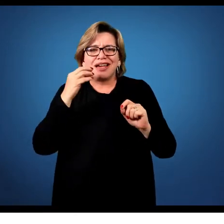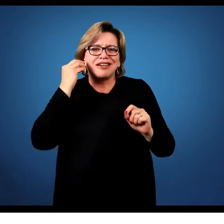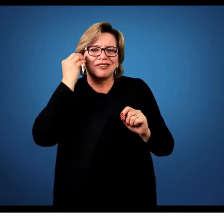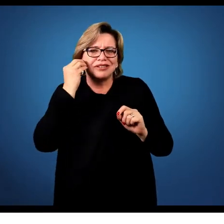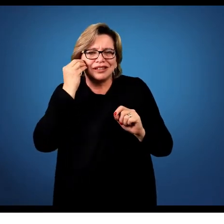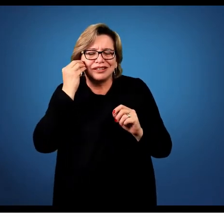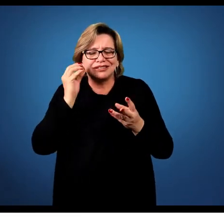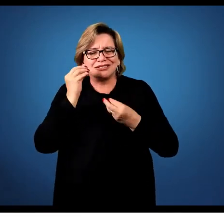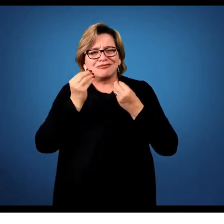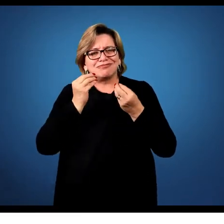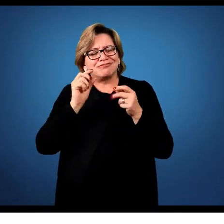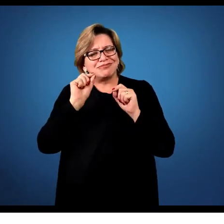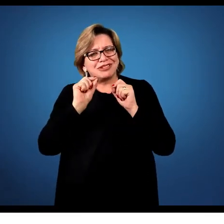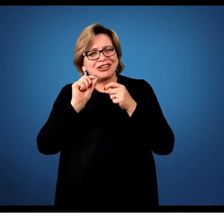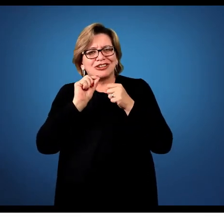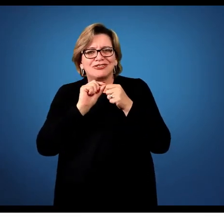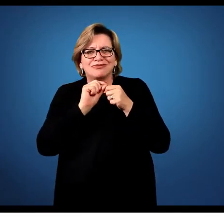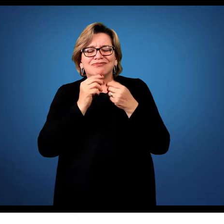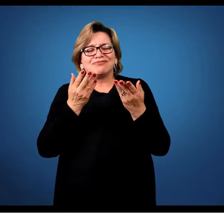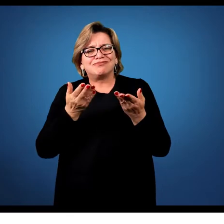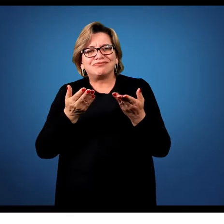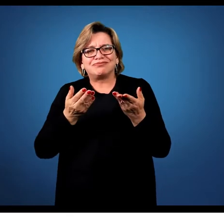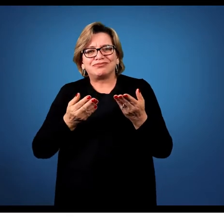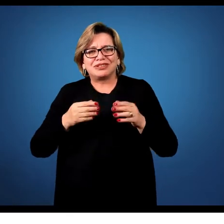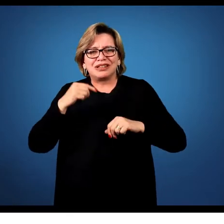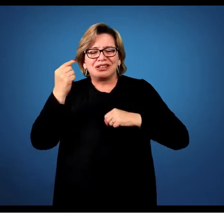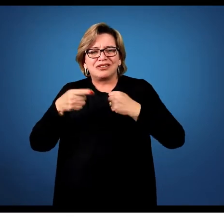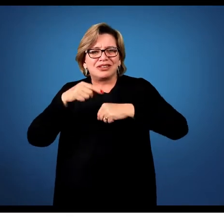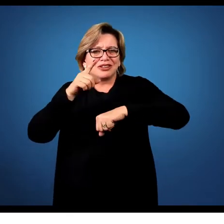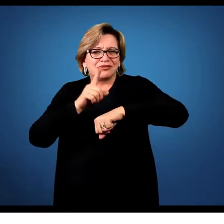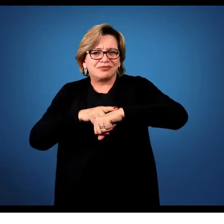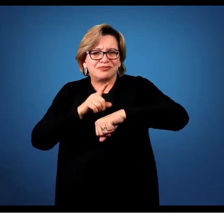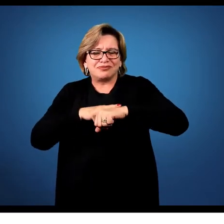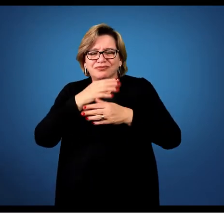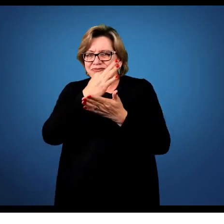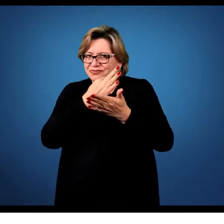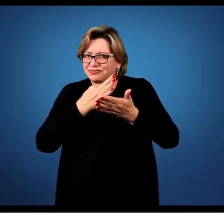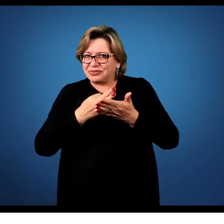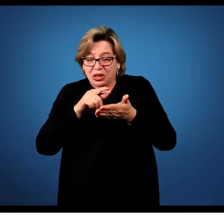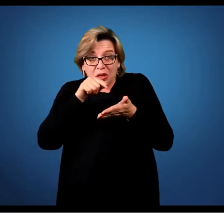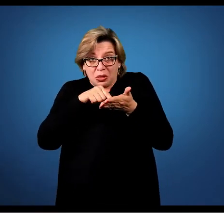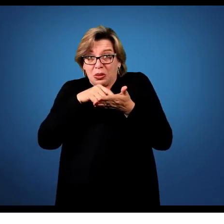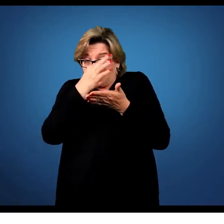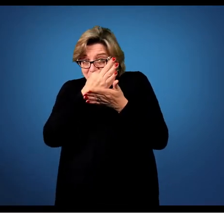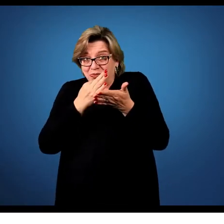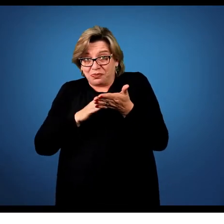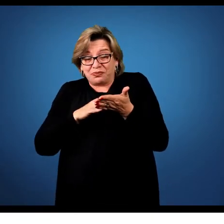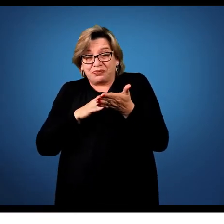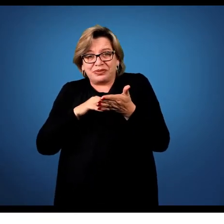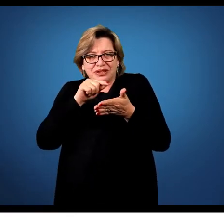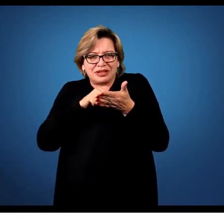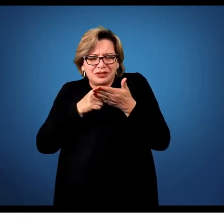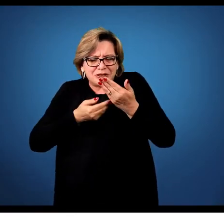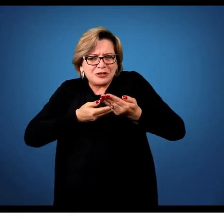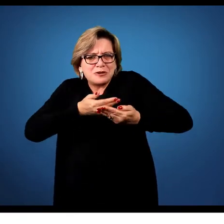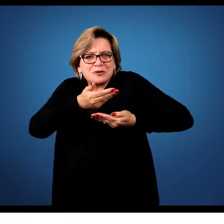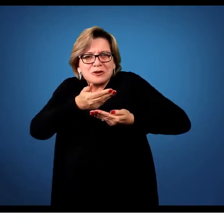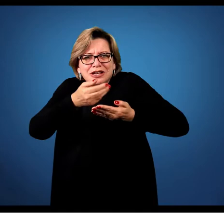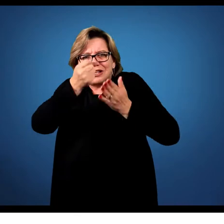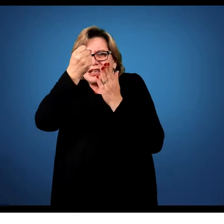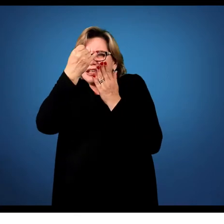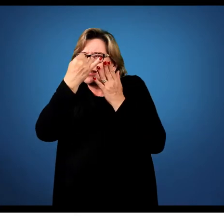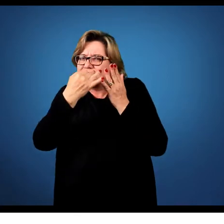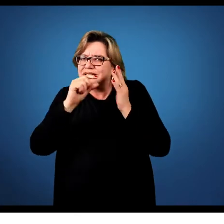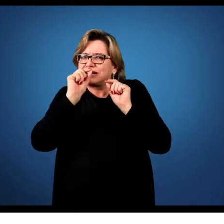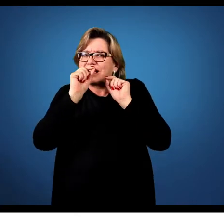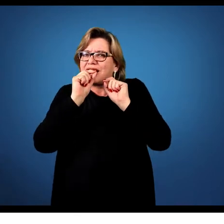o ato da experiência. E num momento no texto onde ele começa a relacionar o que seria essa descrição